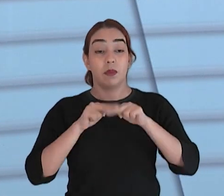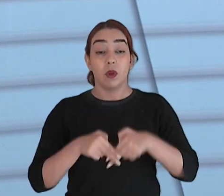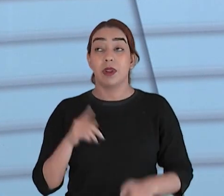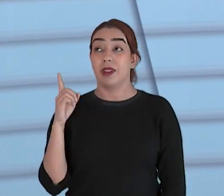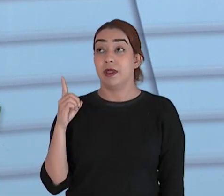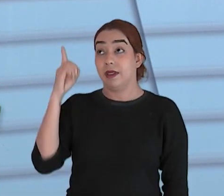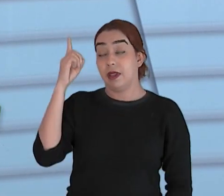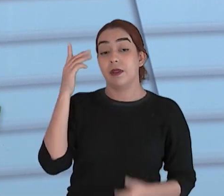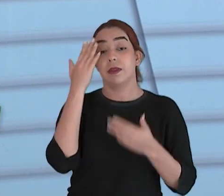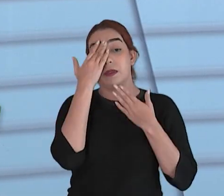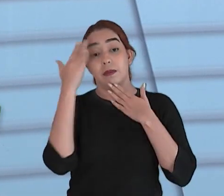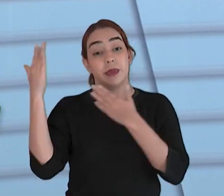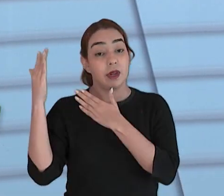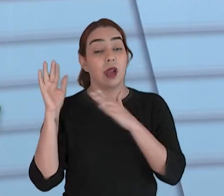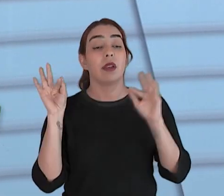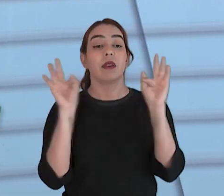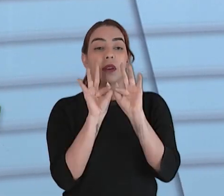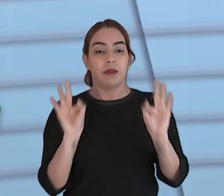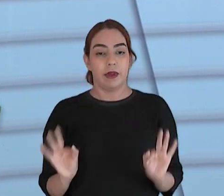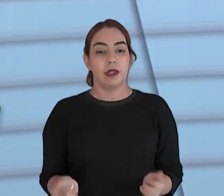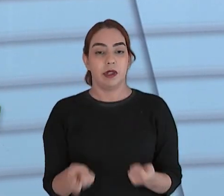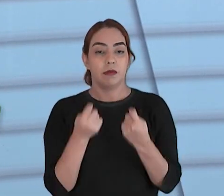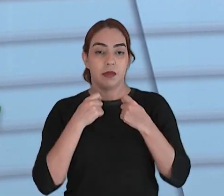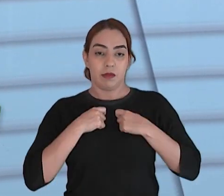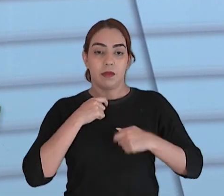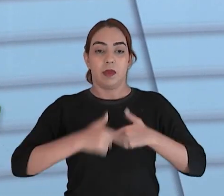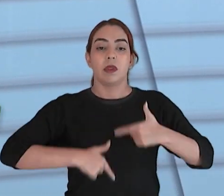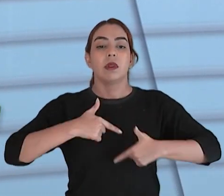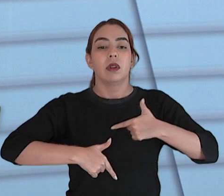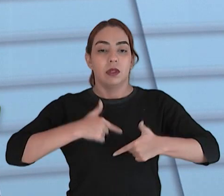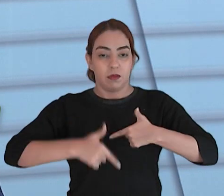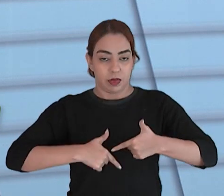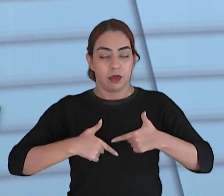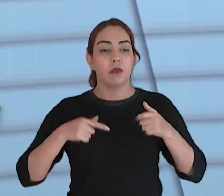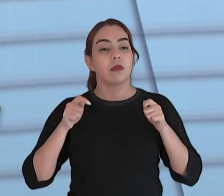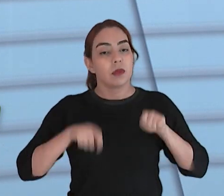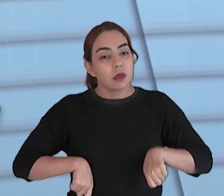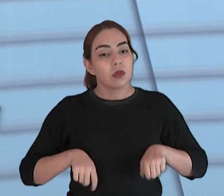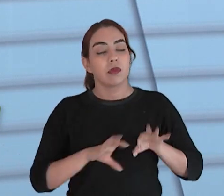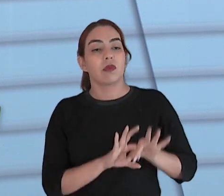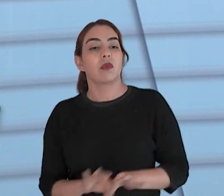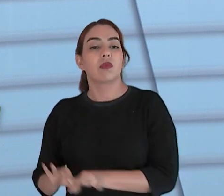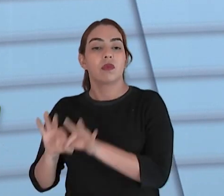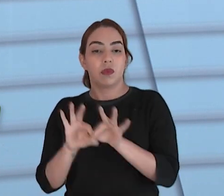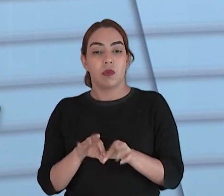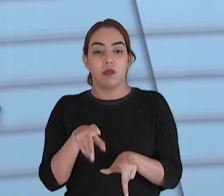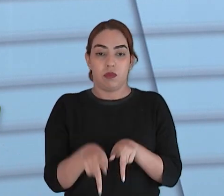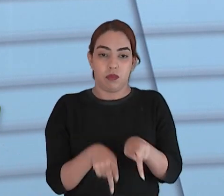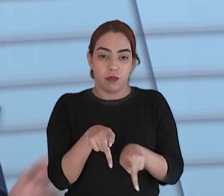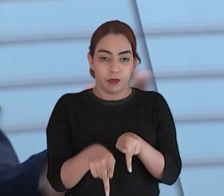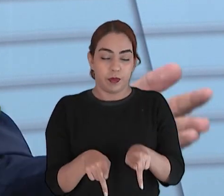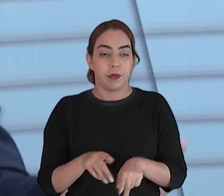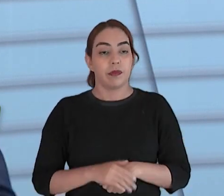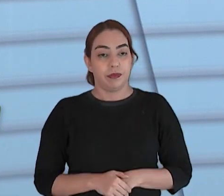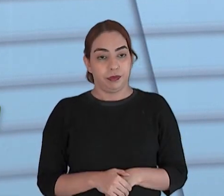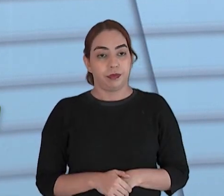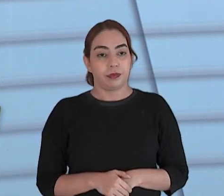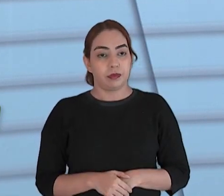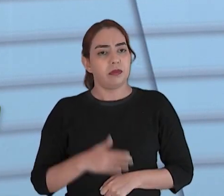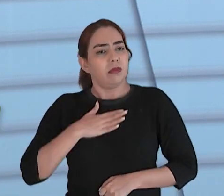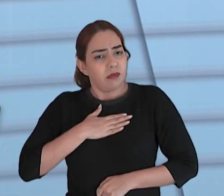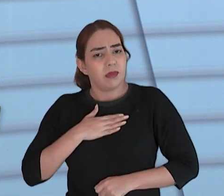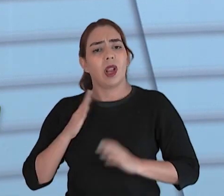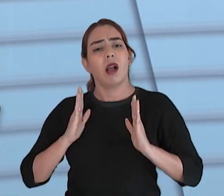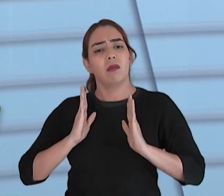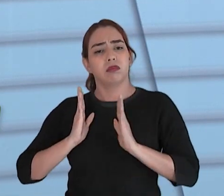me faz ser a pessoa feliz em poder estar ali junto com o povo diariamente. Então, moro na periferia,